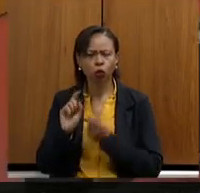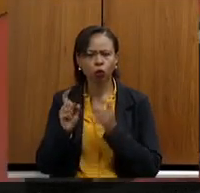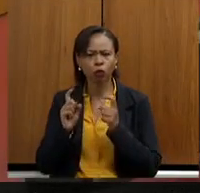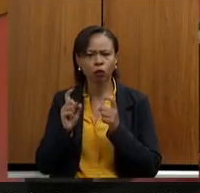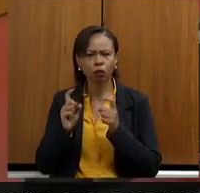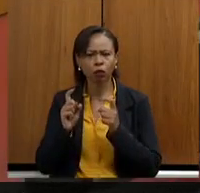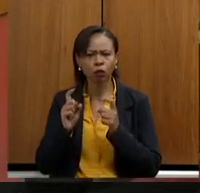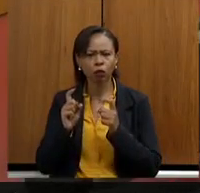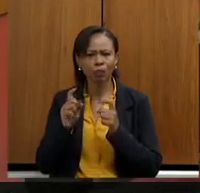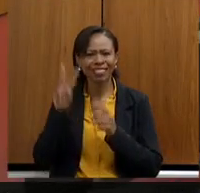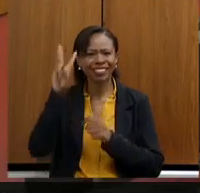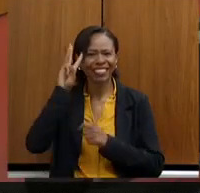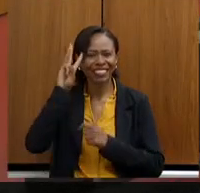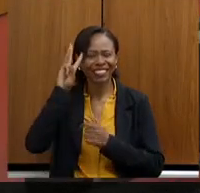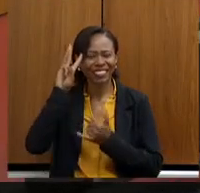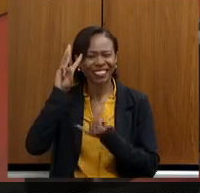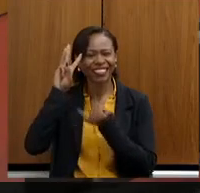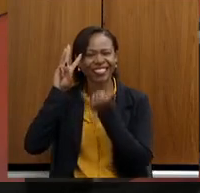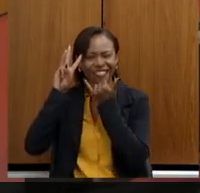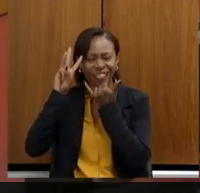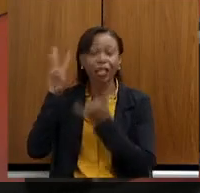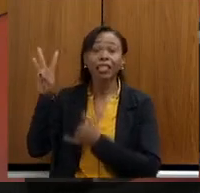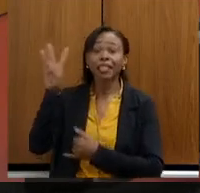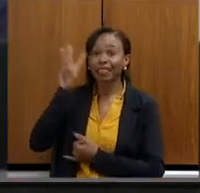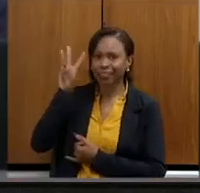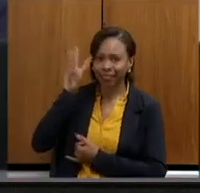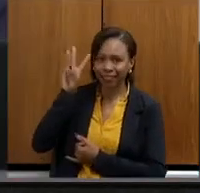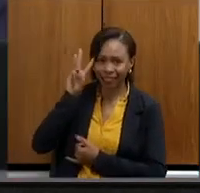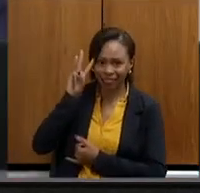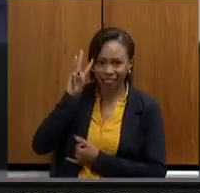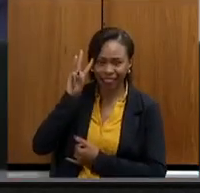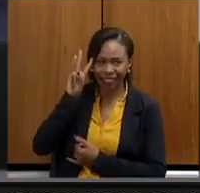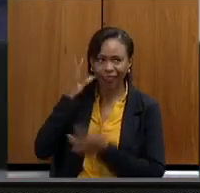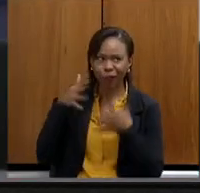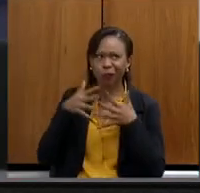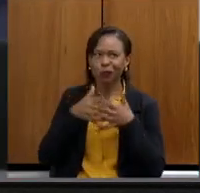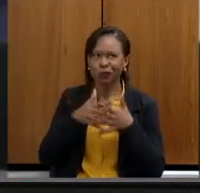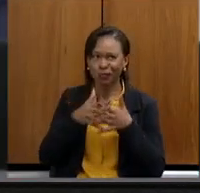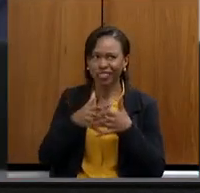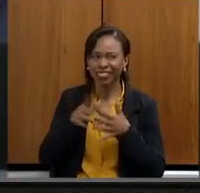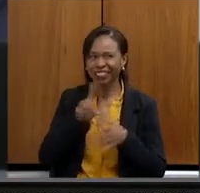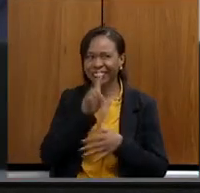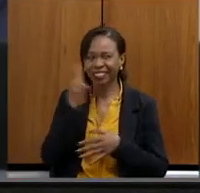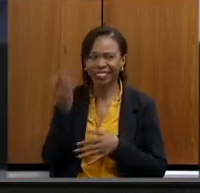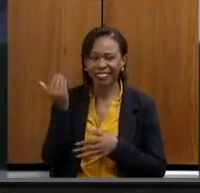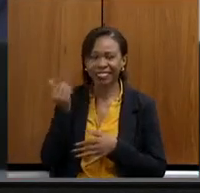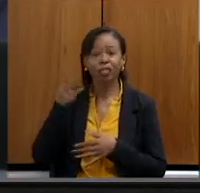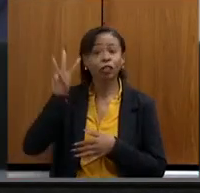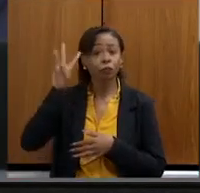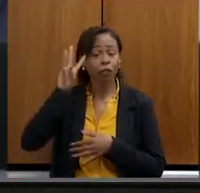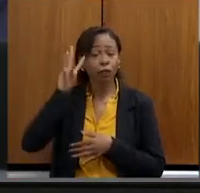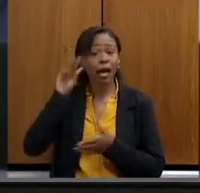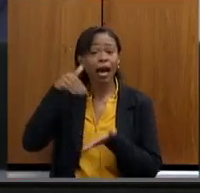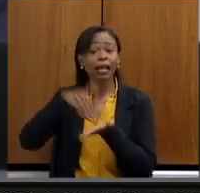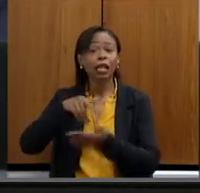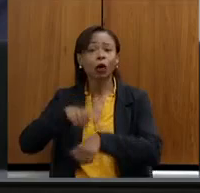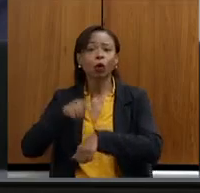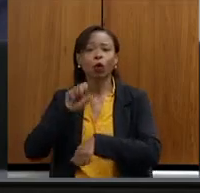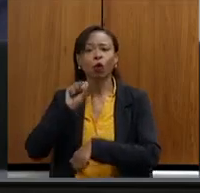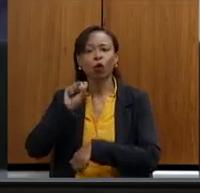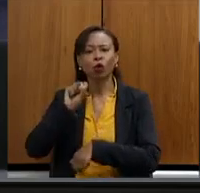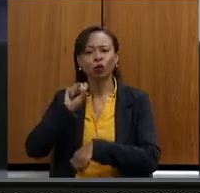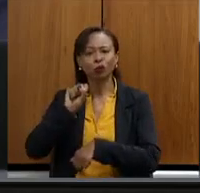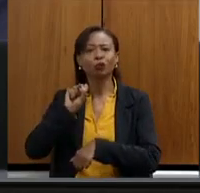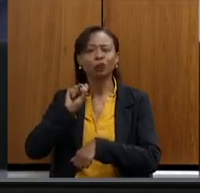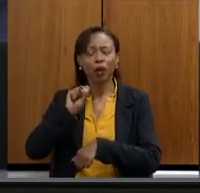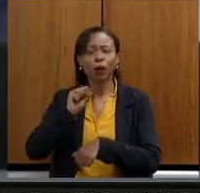Terça? Desculpa. Foi terça, estou errado, estou fazendo confusão aqui. Mas nós ficamos até as oito horas conversando sobre